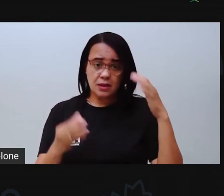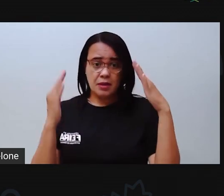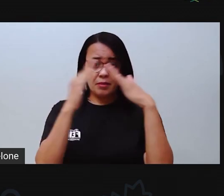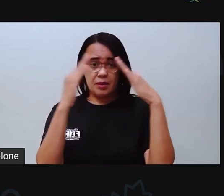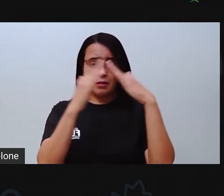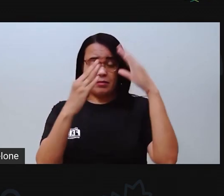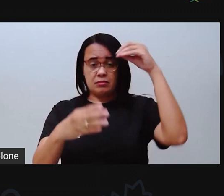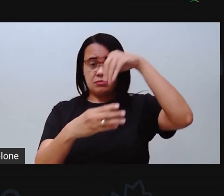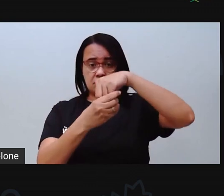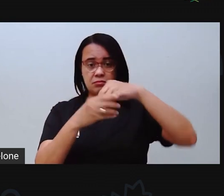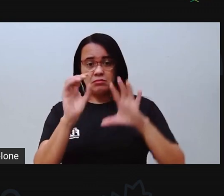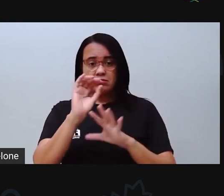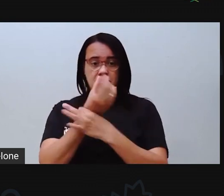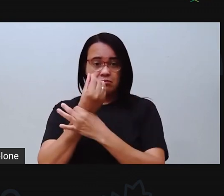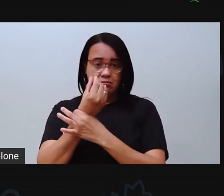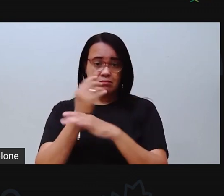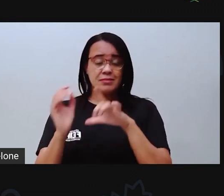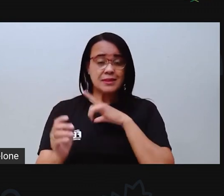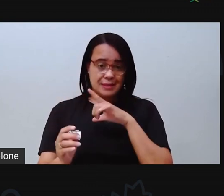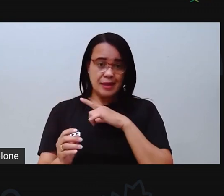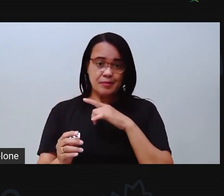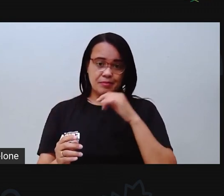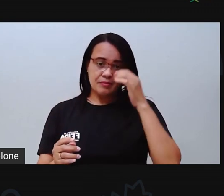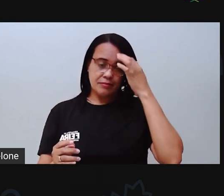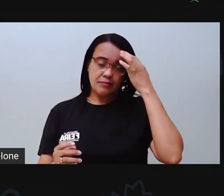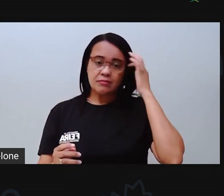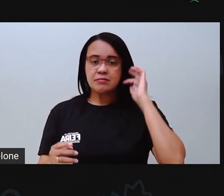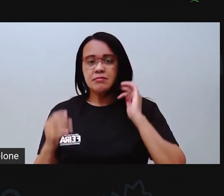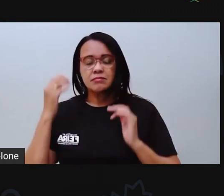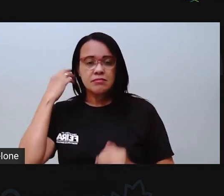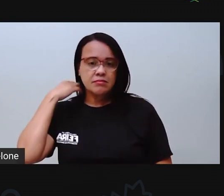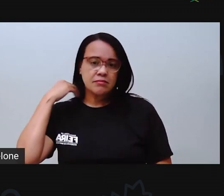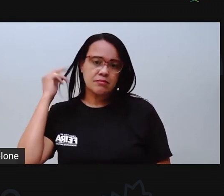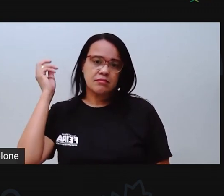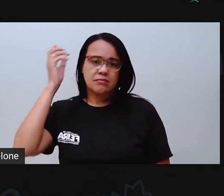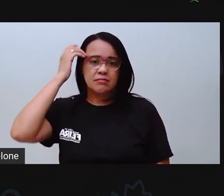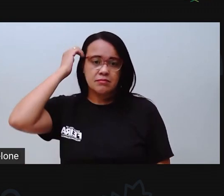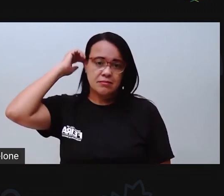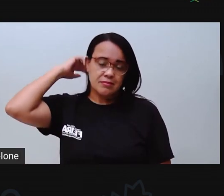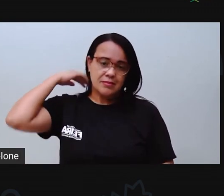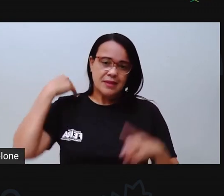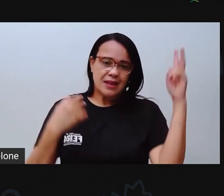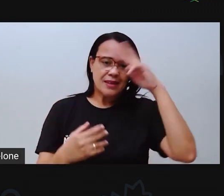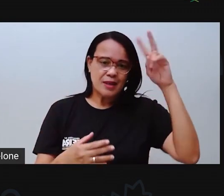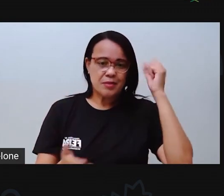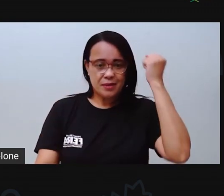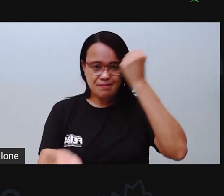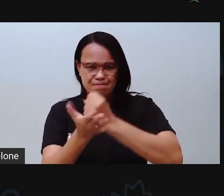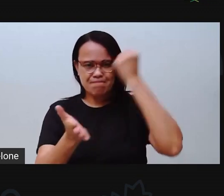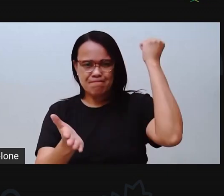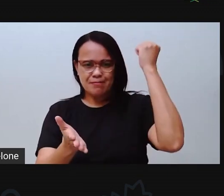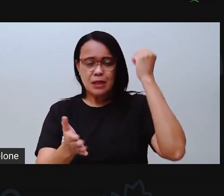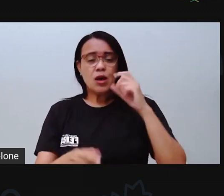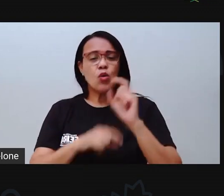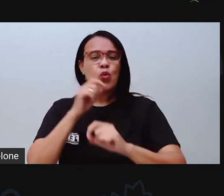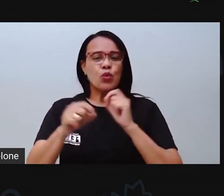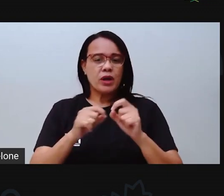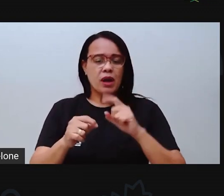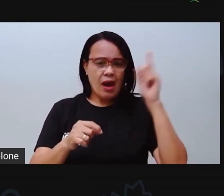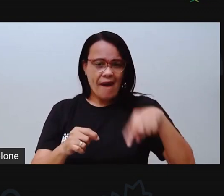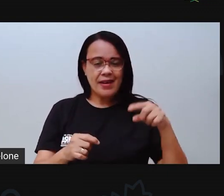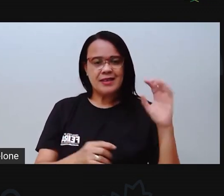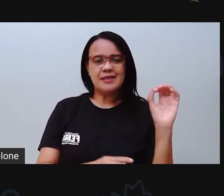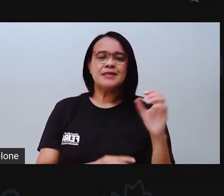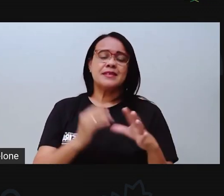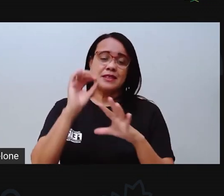não? E aí lembram que a Pro colocou o carimbo, né? Pra gente ver se é seguro ou não? Pois é. Tem algumas coisas que a gente